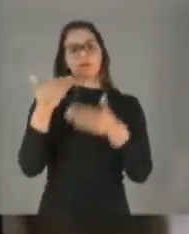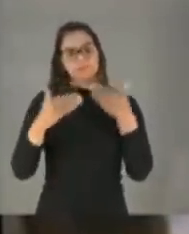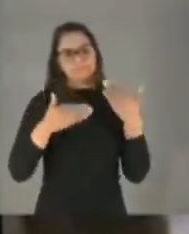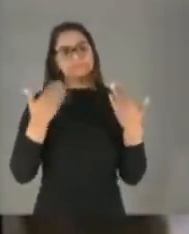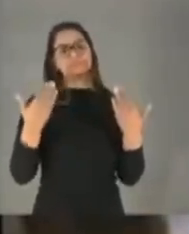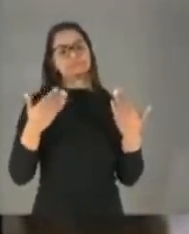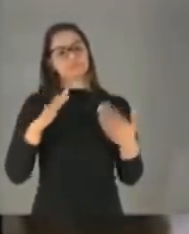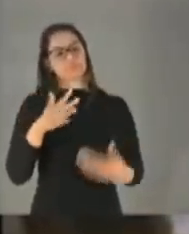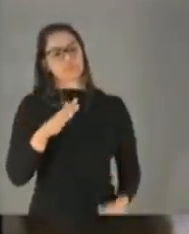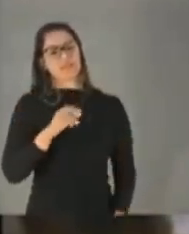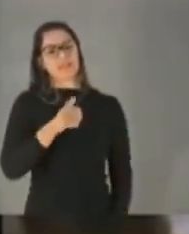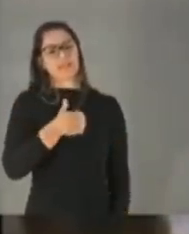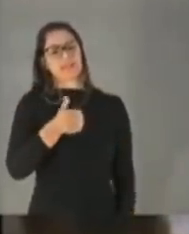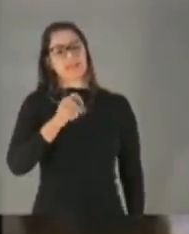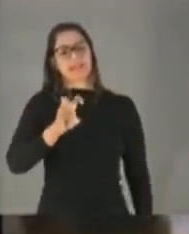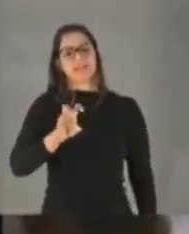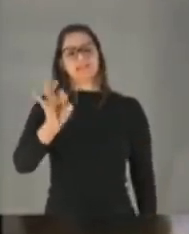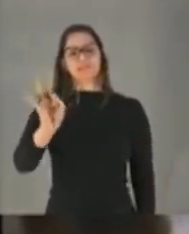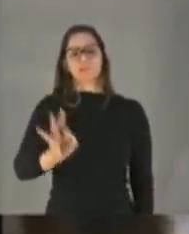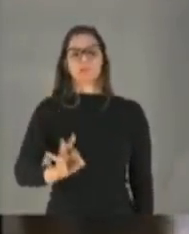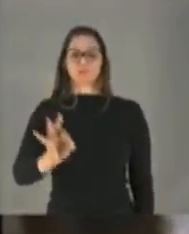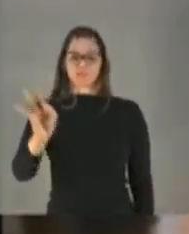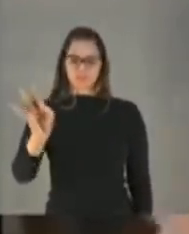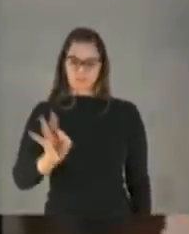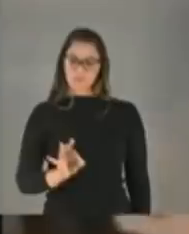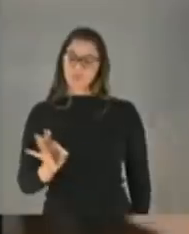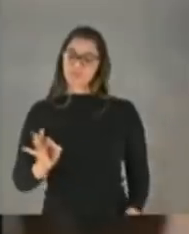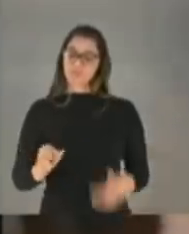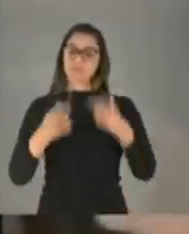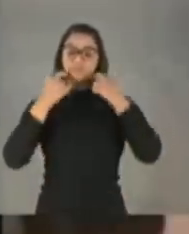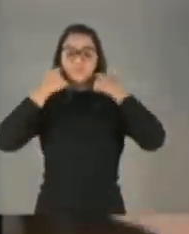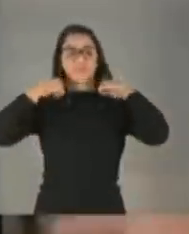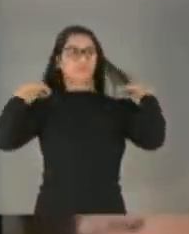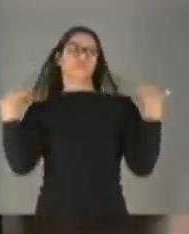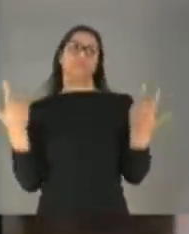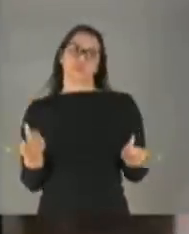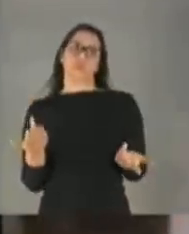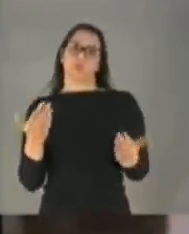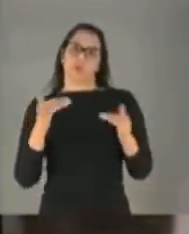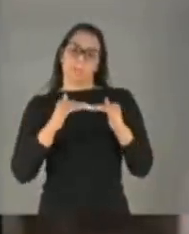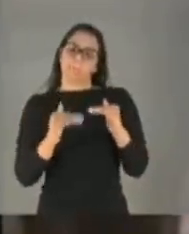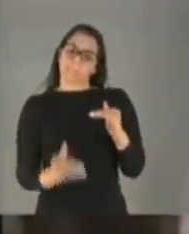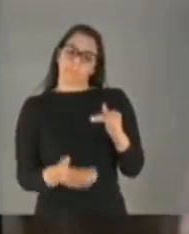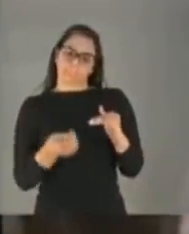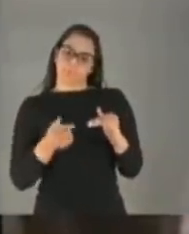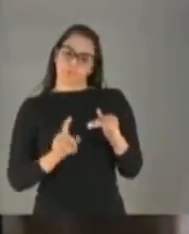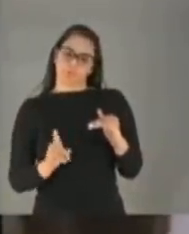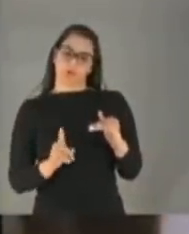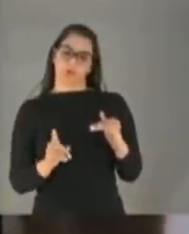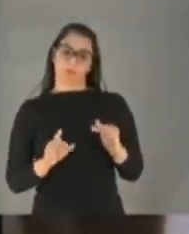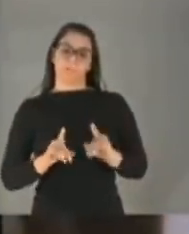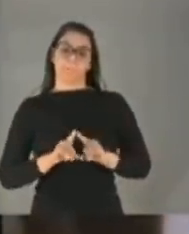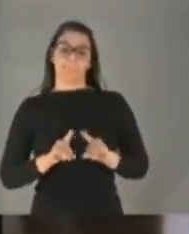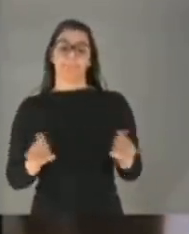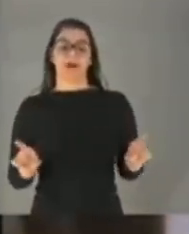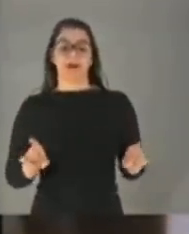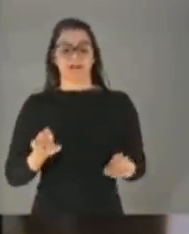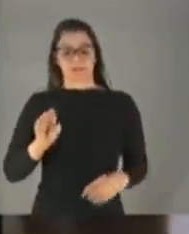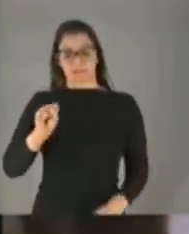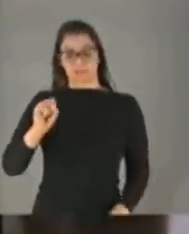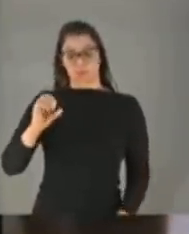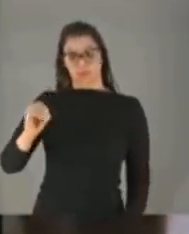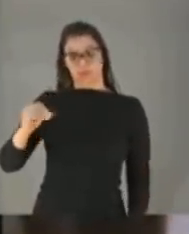é ao redor de 15%. Tudo bem, não é baixa, cada 100 que pegam, 15 falecem. Mas aos 80